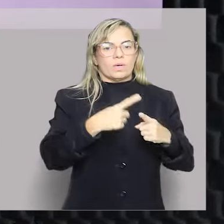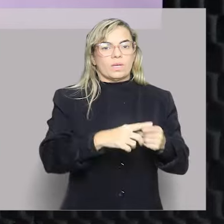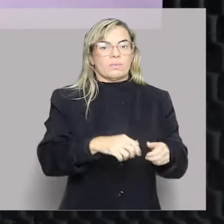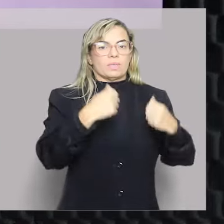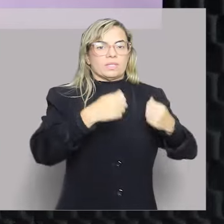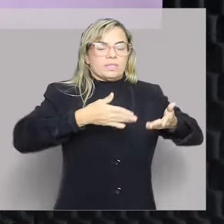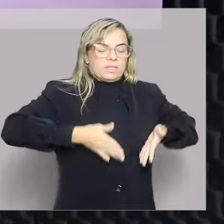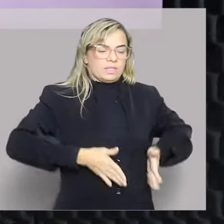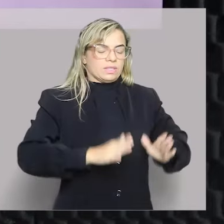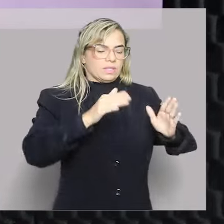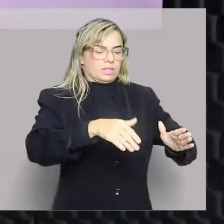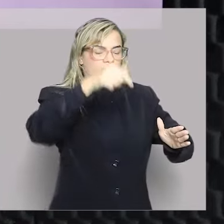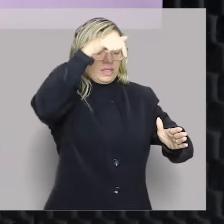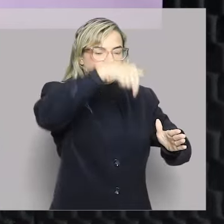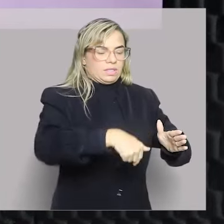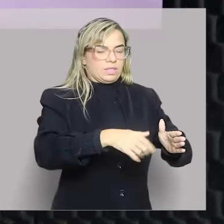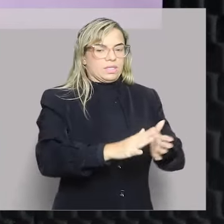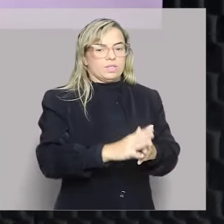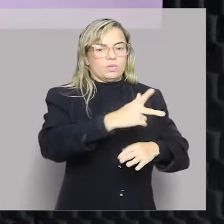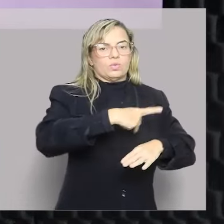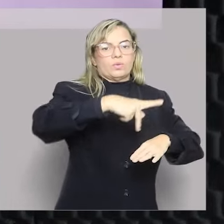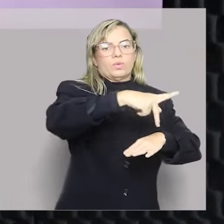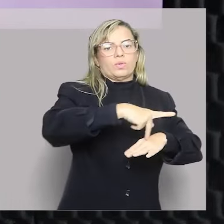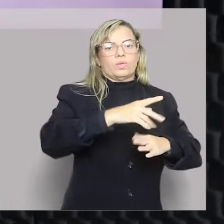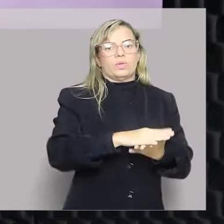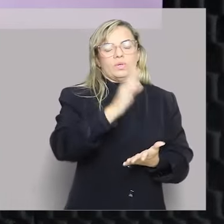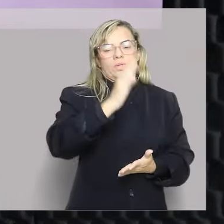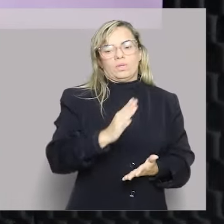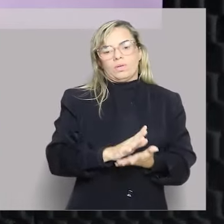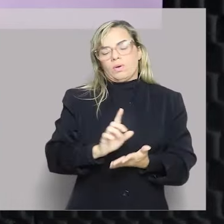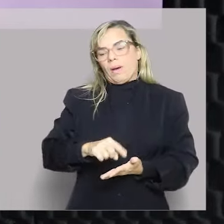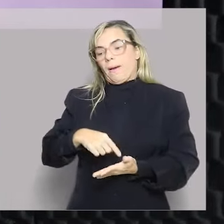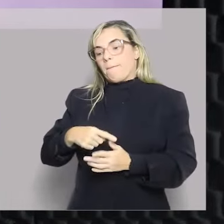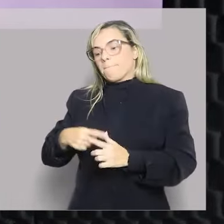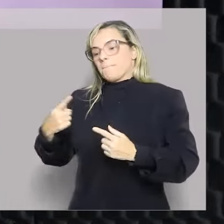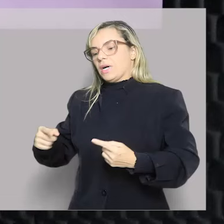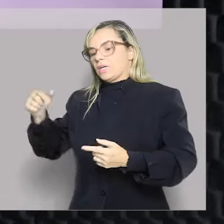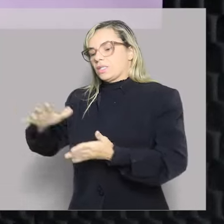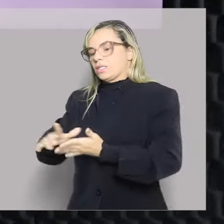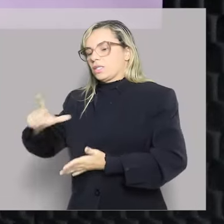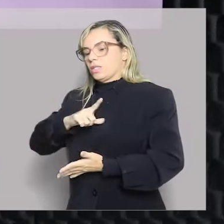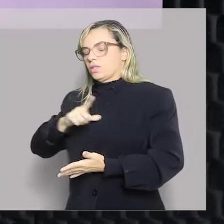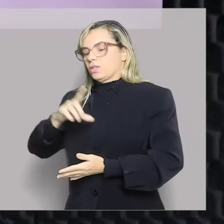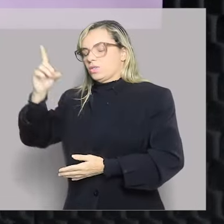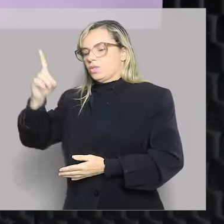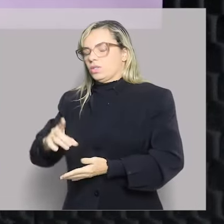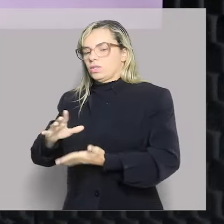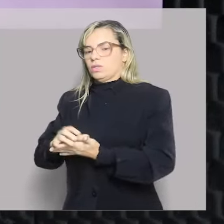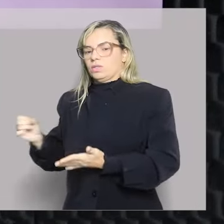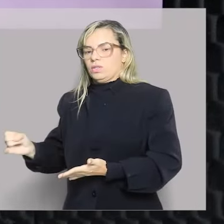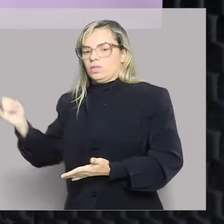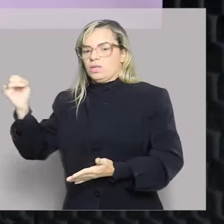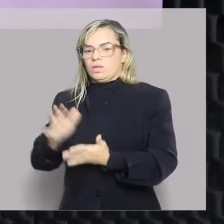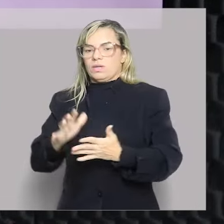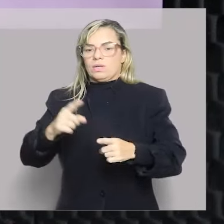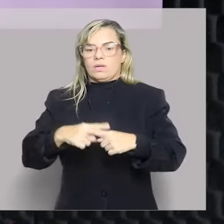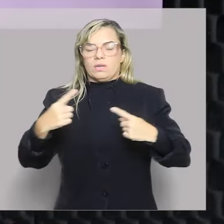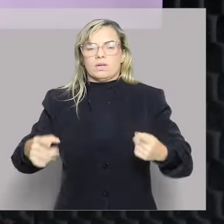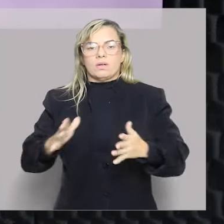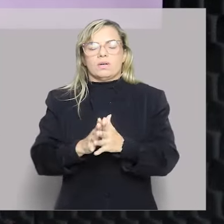Ok? Ok. Mas ele tem direito a outros direitos fundamentais. Certo? Certo. Mas tem também